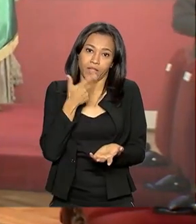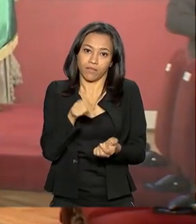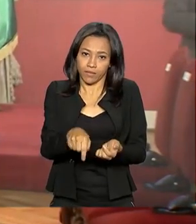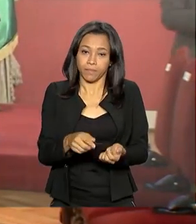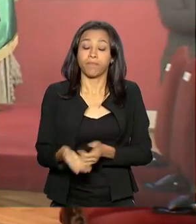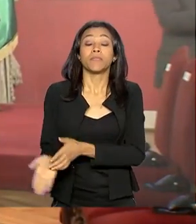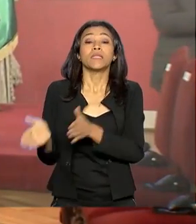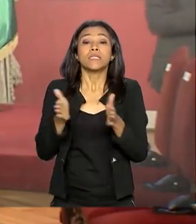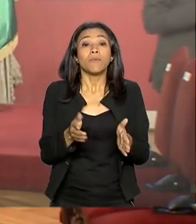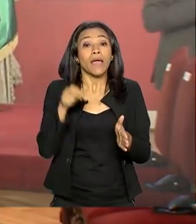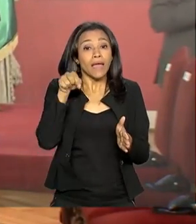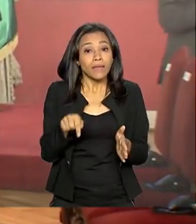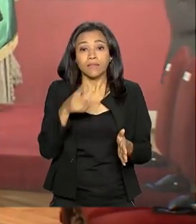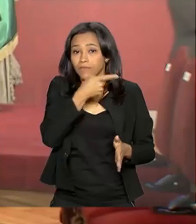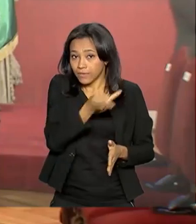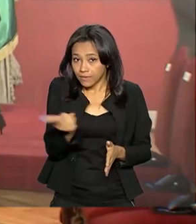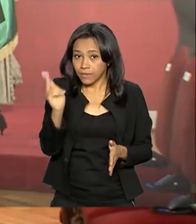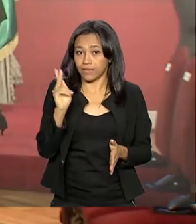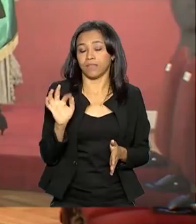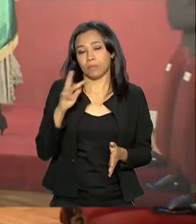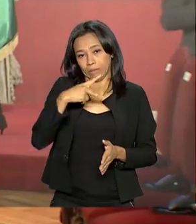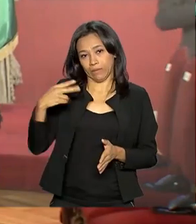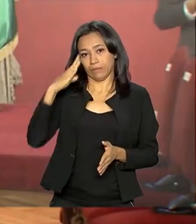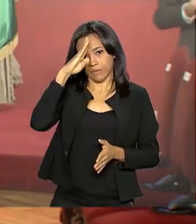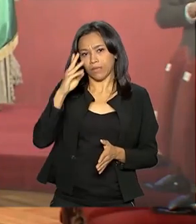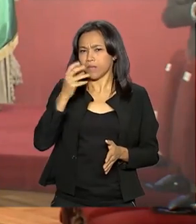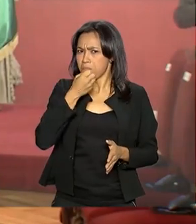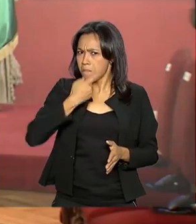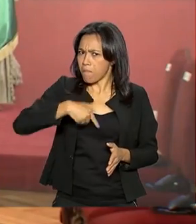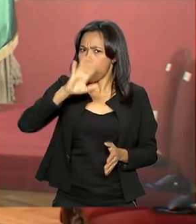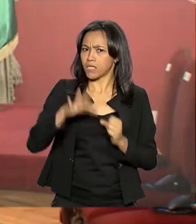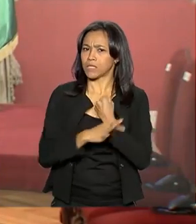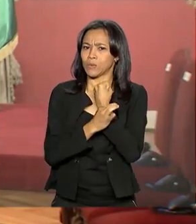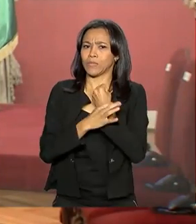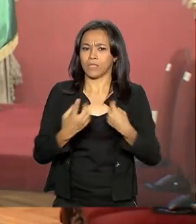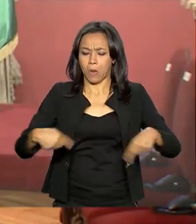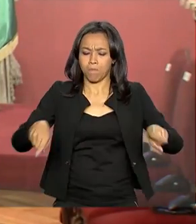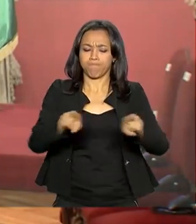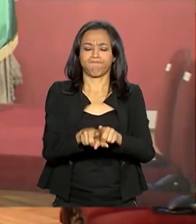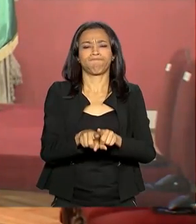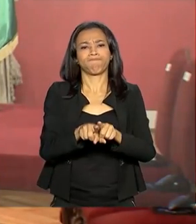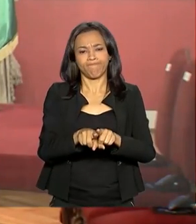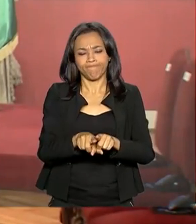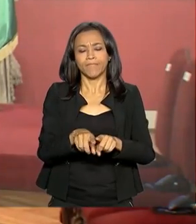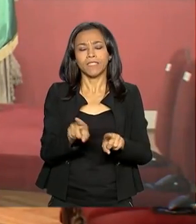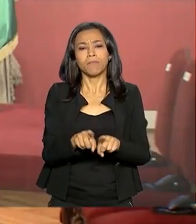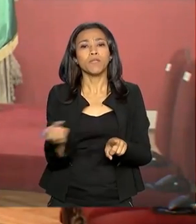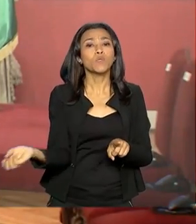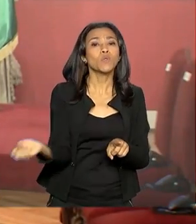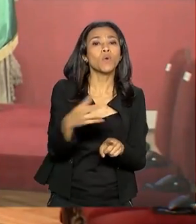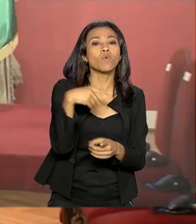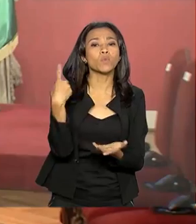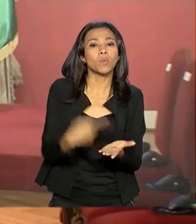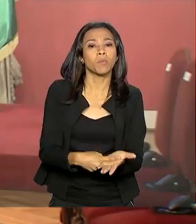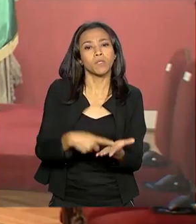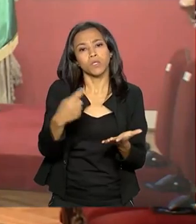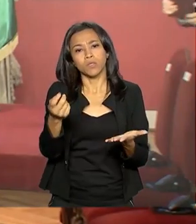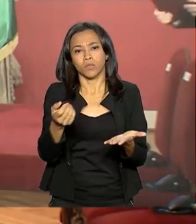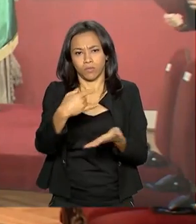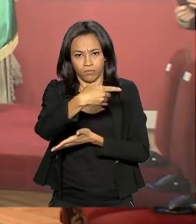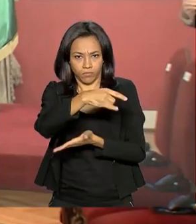visita pode consolidar ainda mais essa parceria e proporcionar aí a realização de novos acordos, inclusive